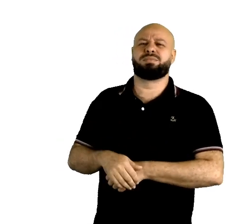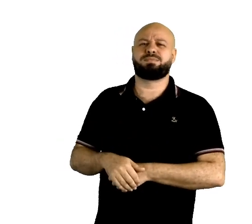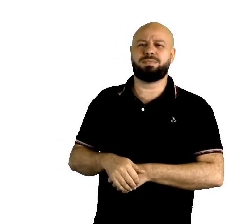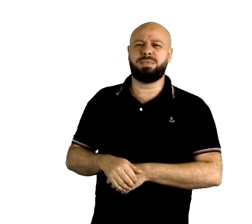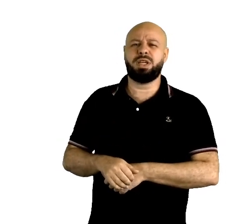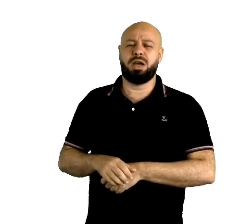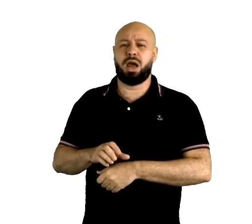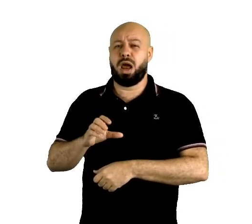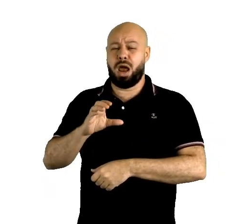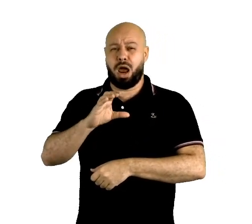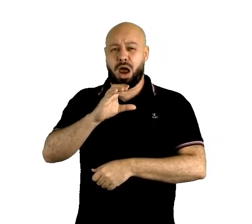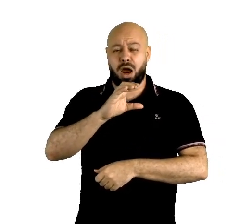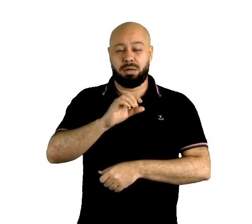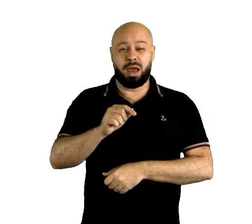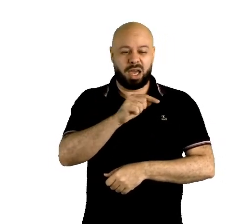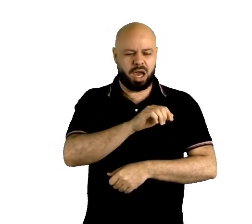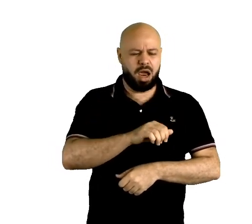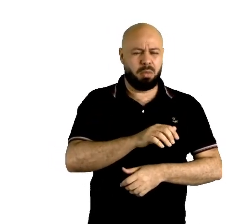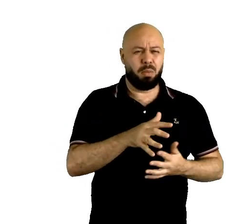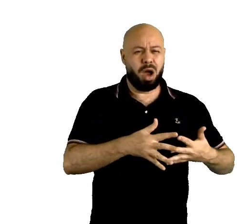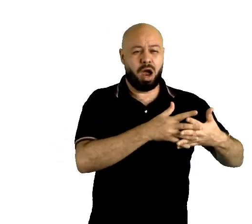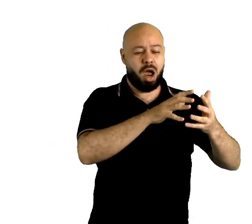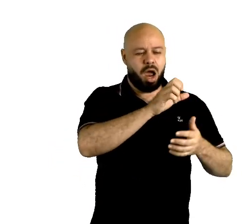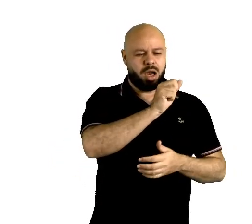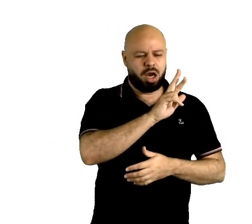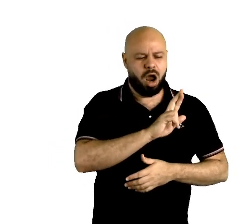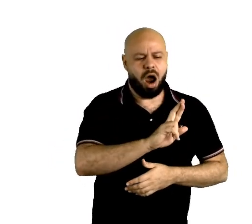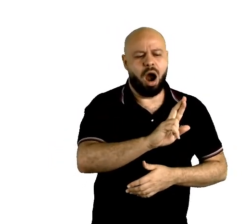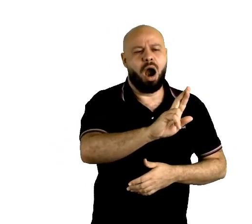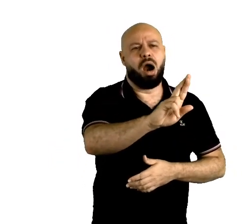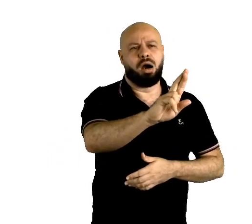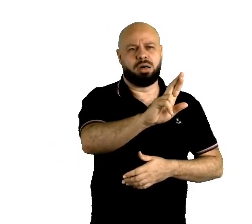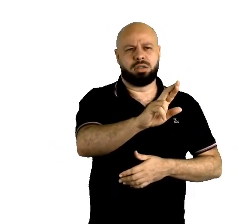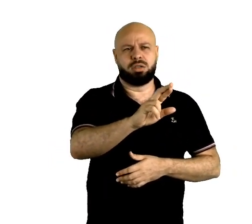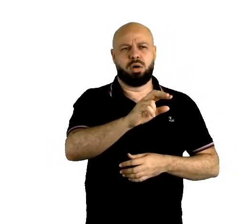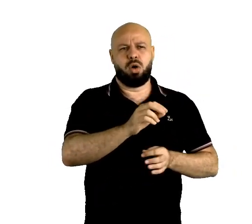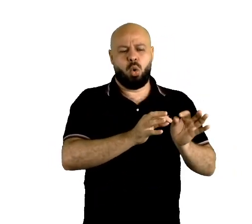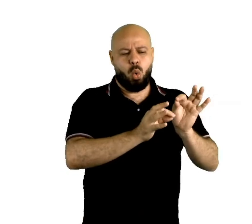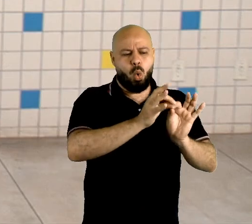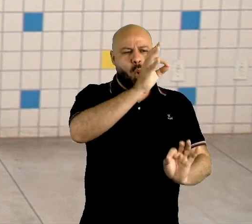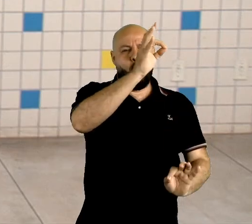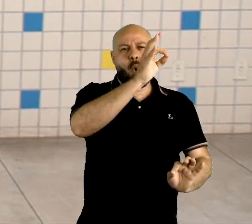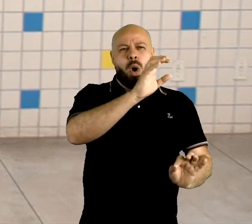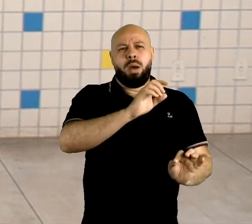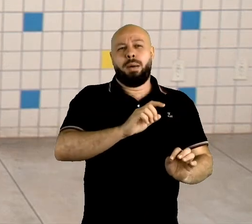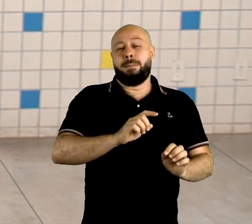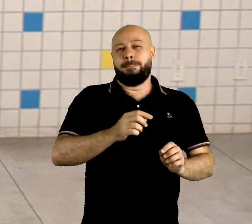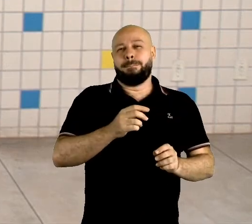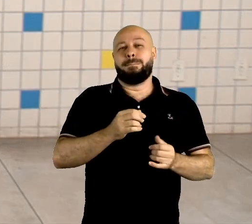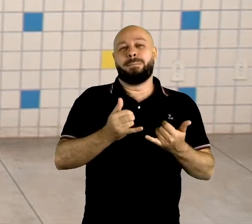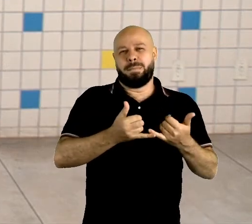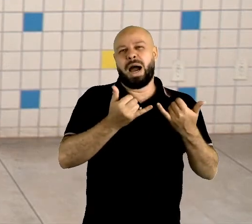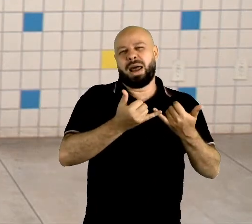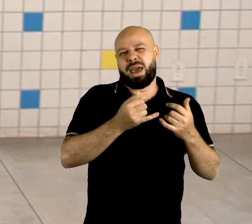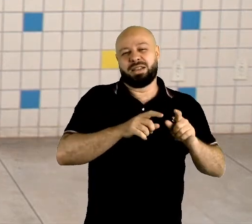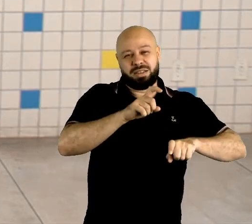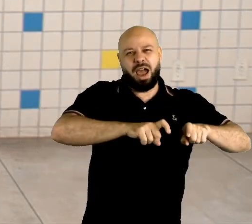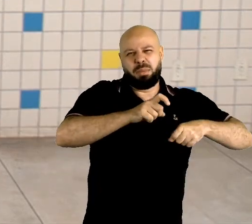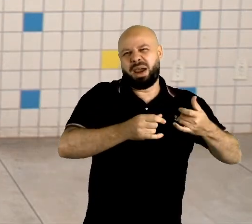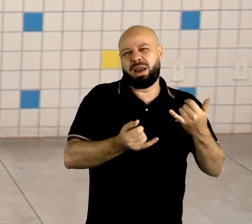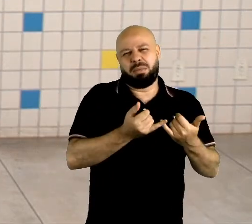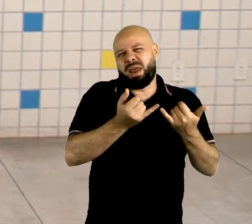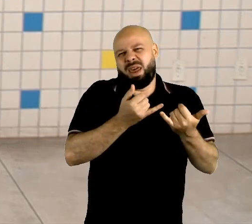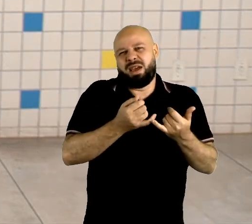O inglês americano fala car. O R é aquele R mais puxado, mais goiano, mais caipira, né? Enquanto o R do